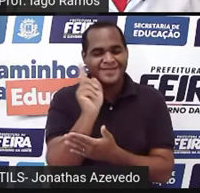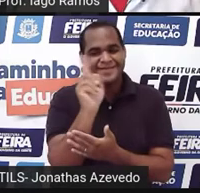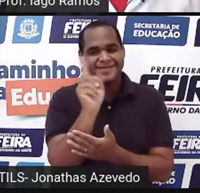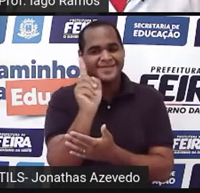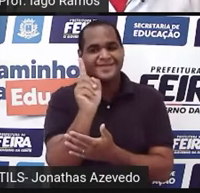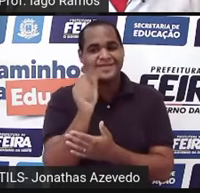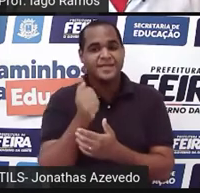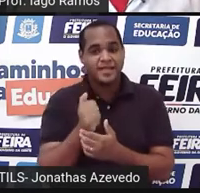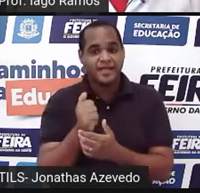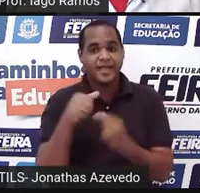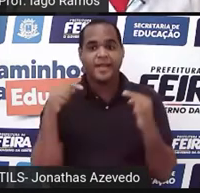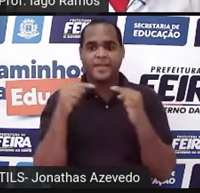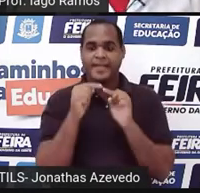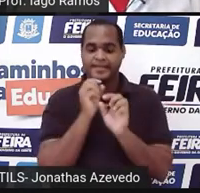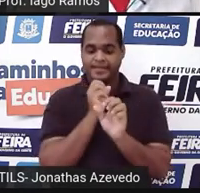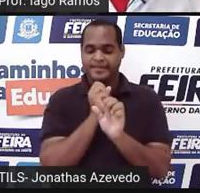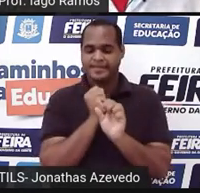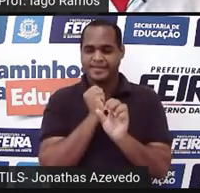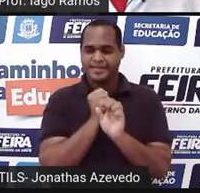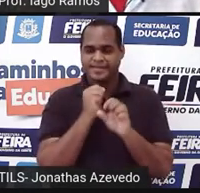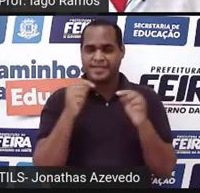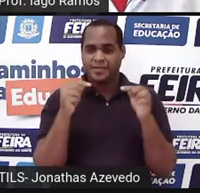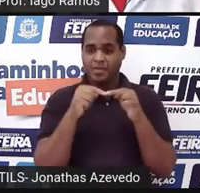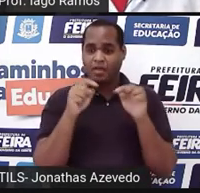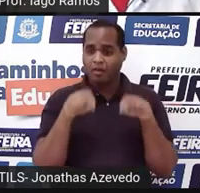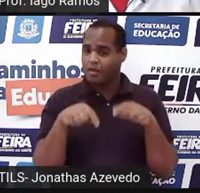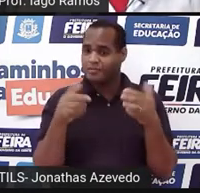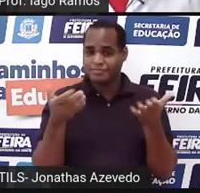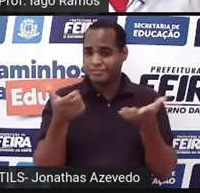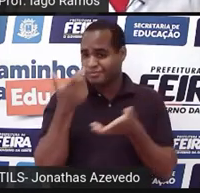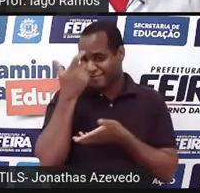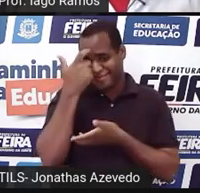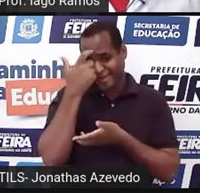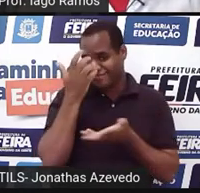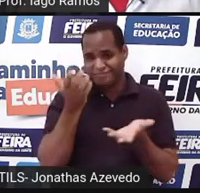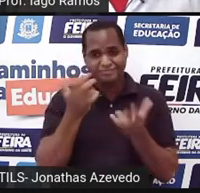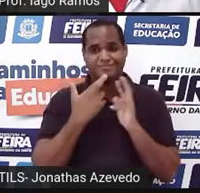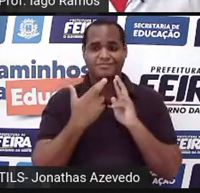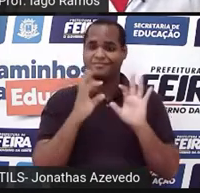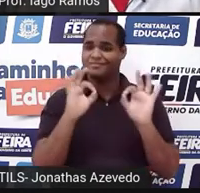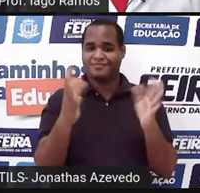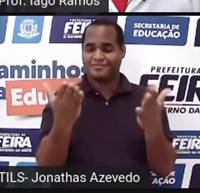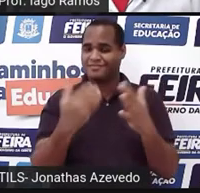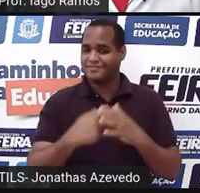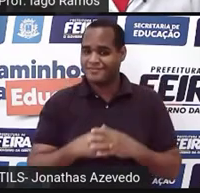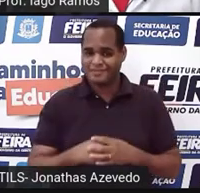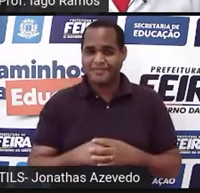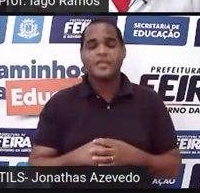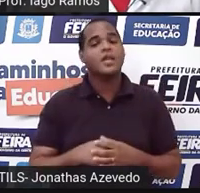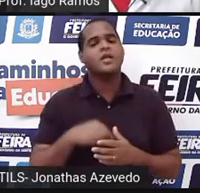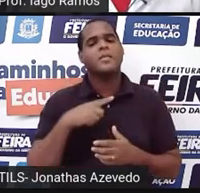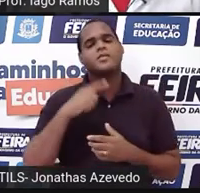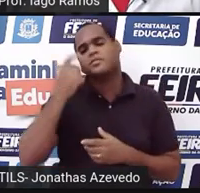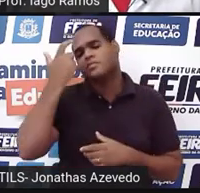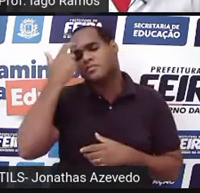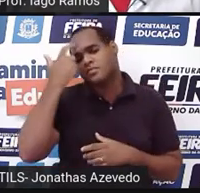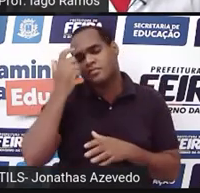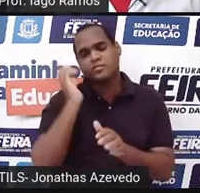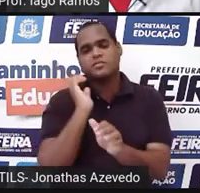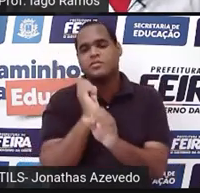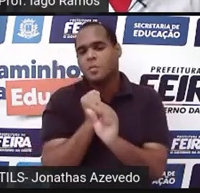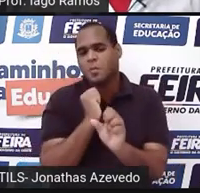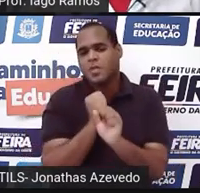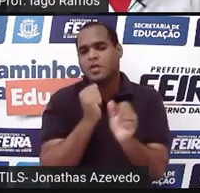um cálculo feito aqui agora, mentalmente, tá? E de que maneira foi que eu